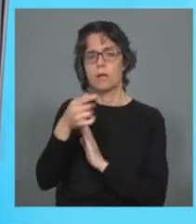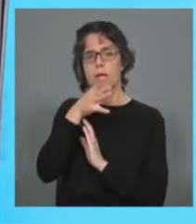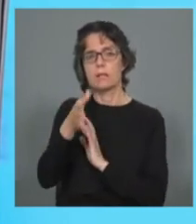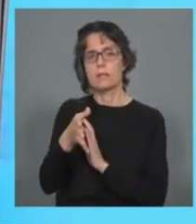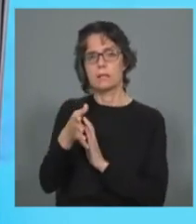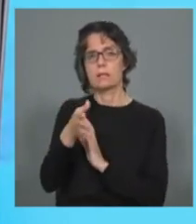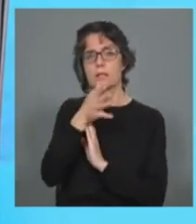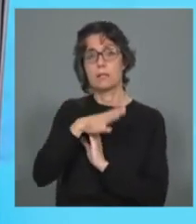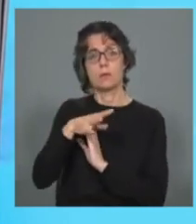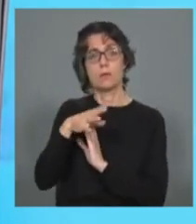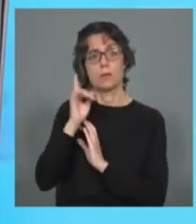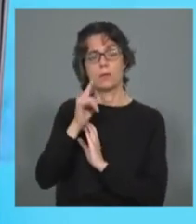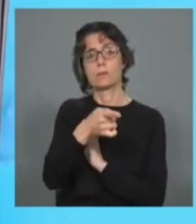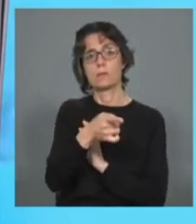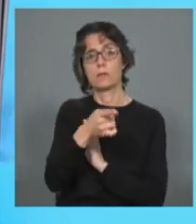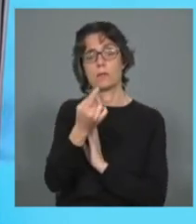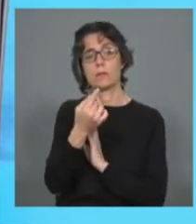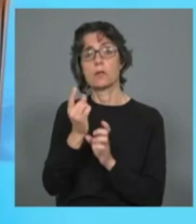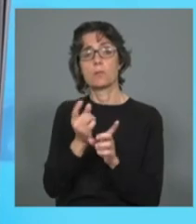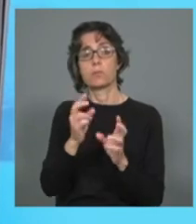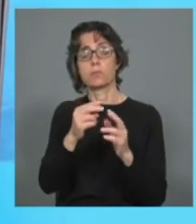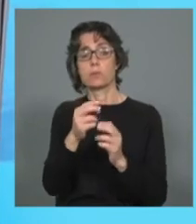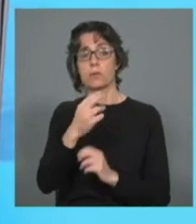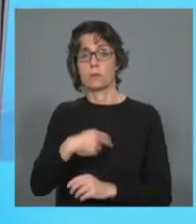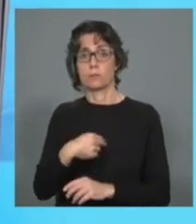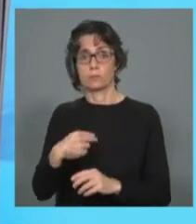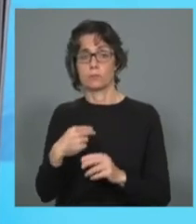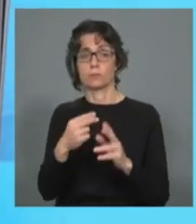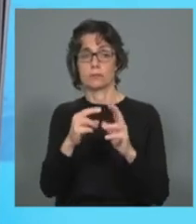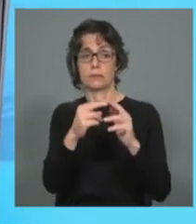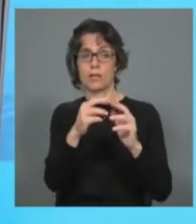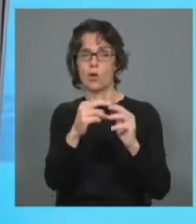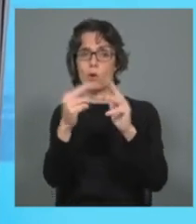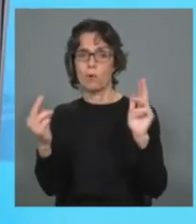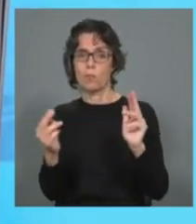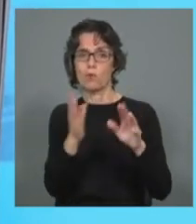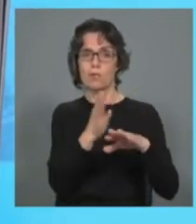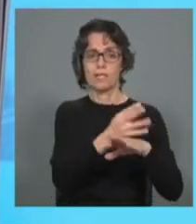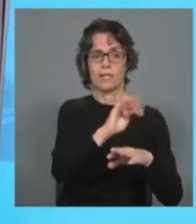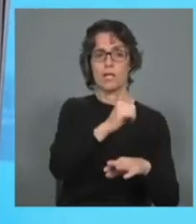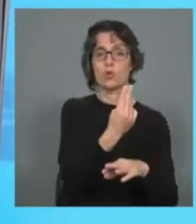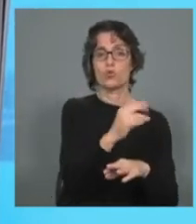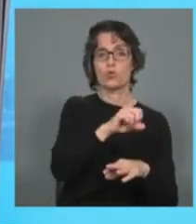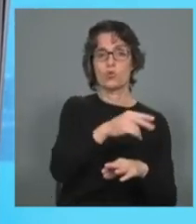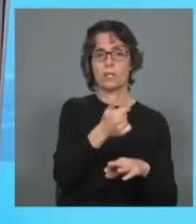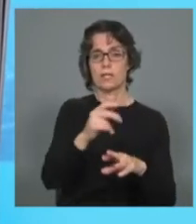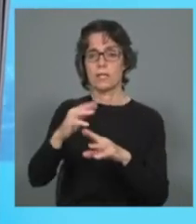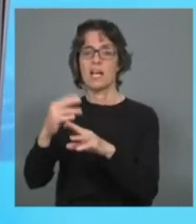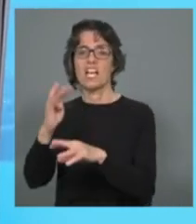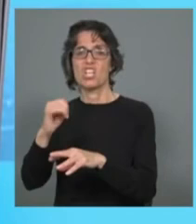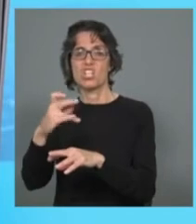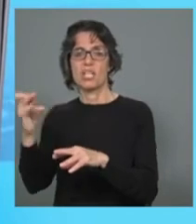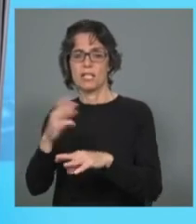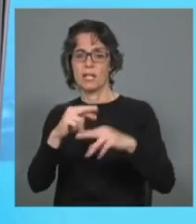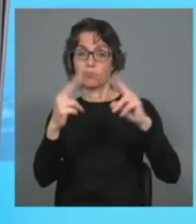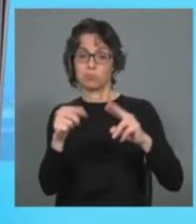importante porque os cristãos acabam por ser a ponte entre sunitas e xiitas e portanto é muito importante esta presença da comunidade cristã e